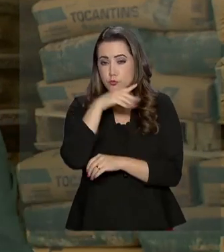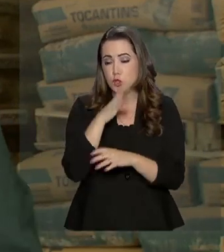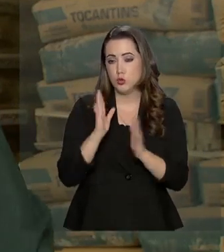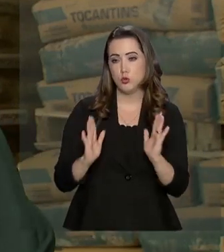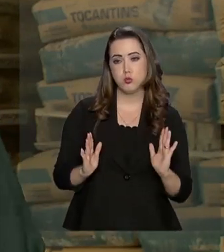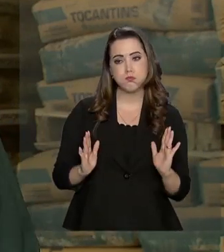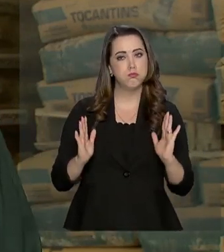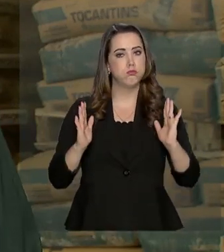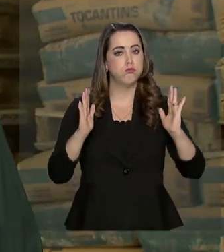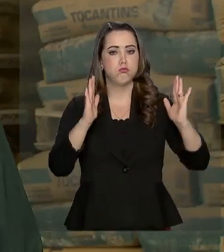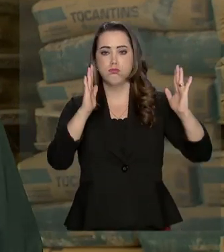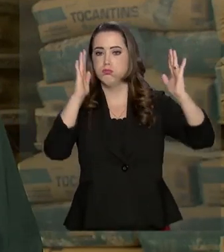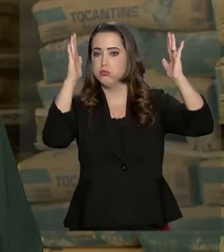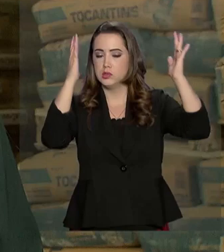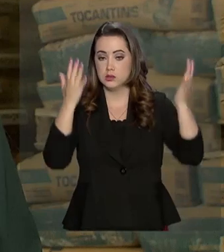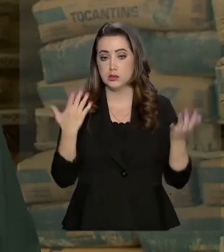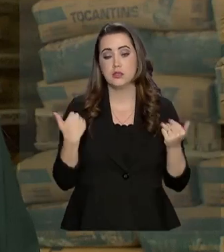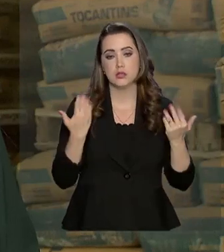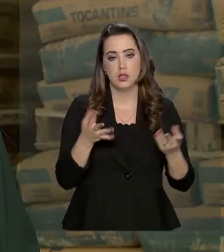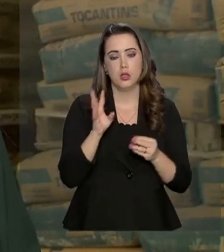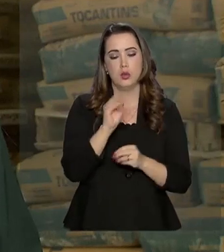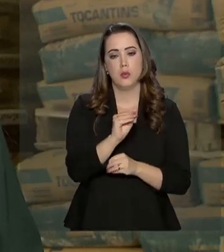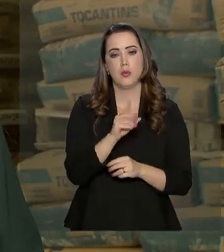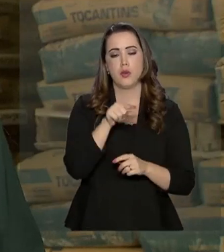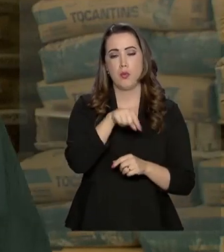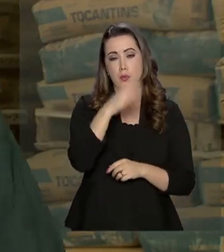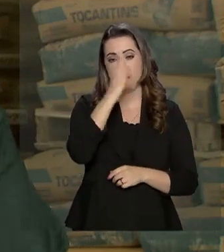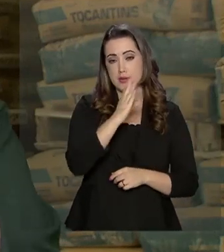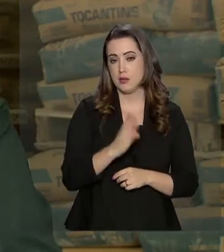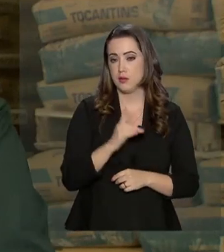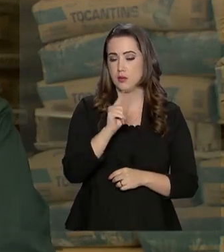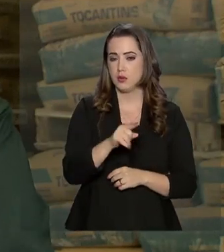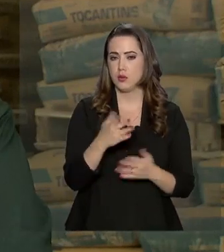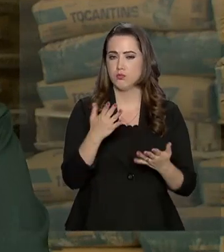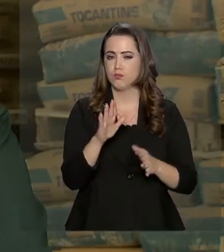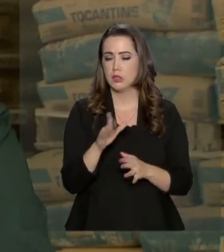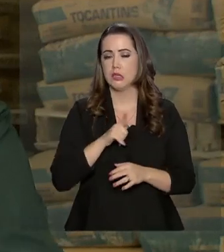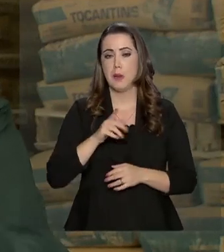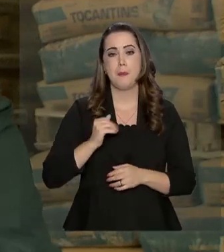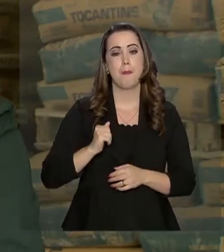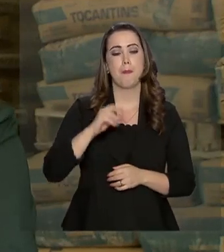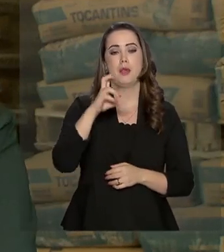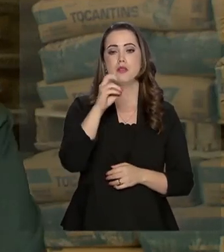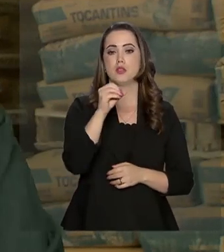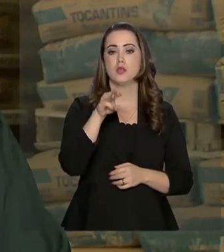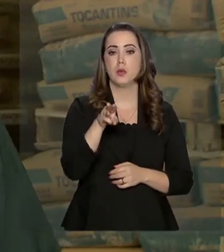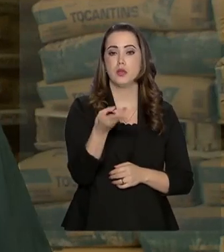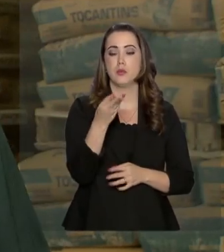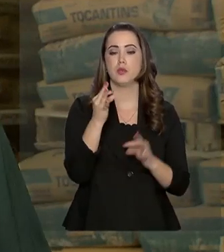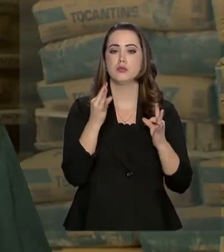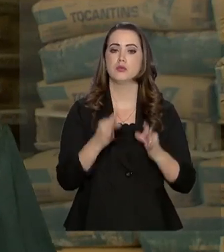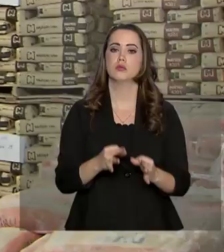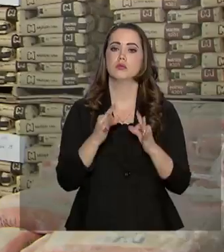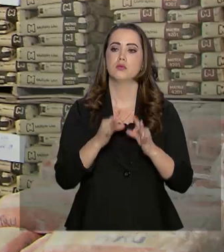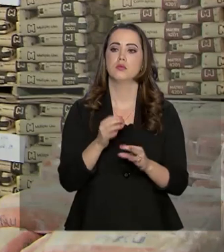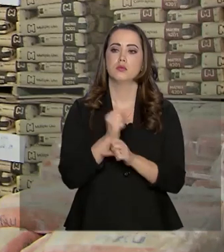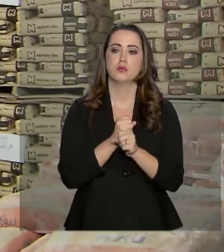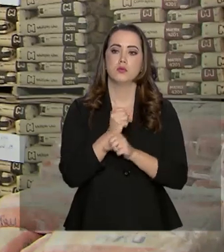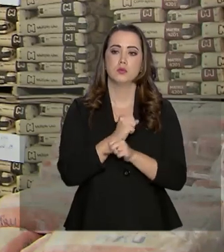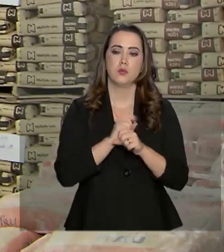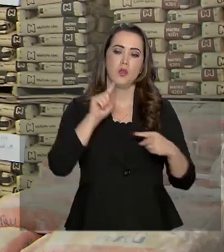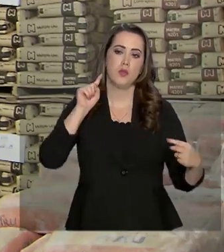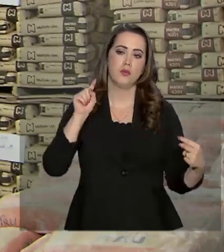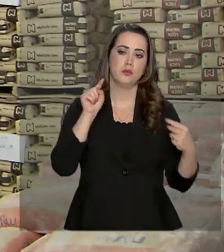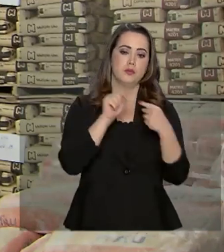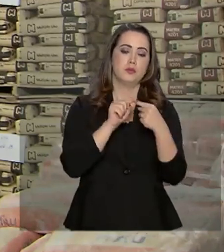para atender ao mercado, a produção brasileira de cimento hoje está em mais de 50 milhões de toneladas por ano. E a